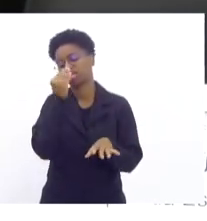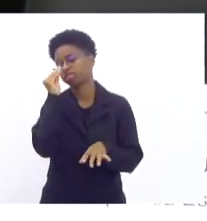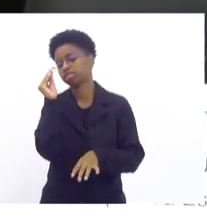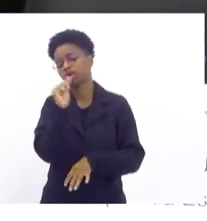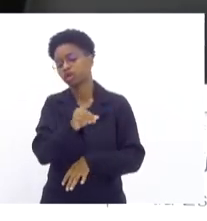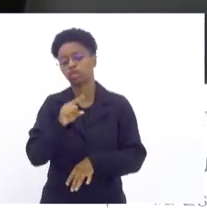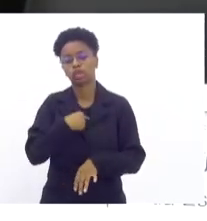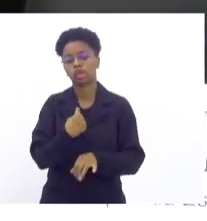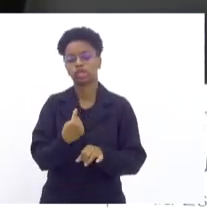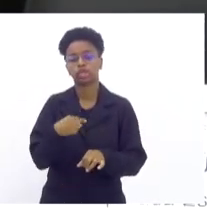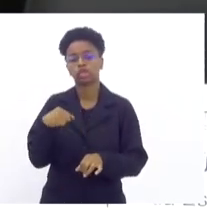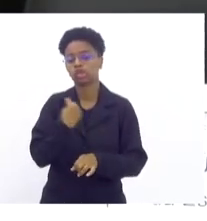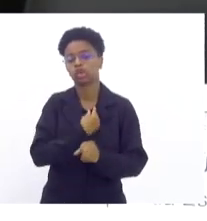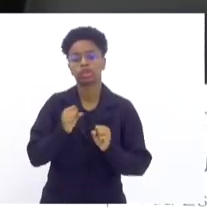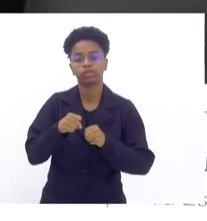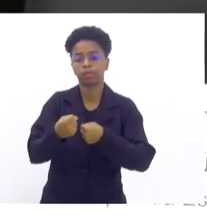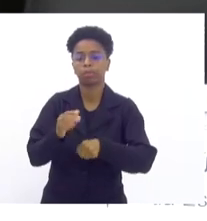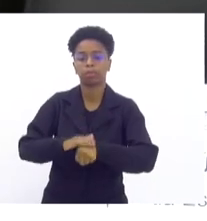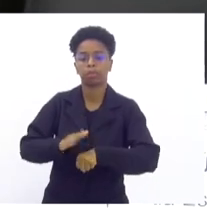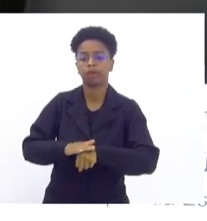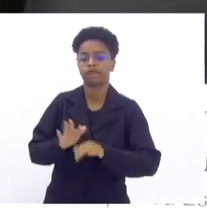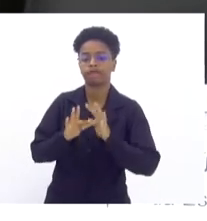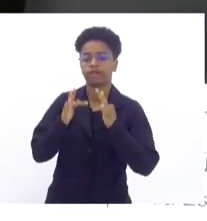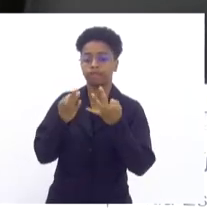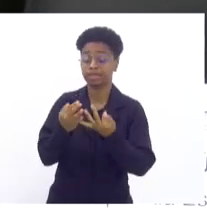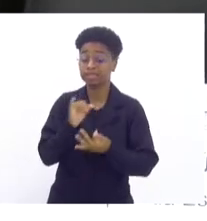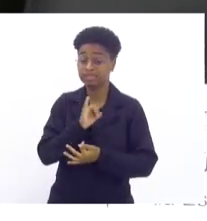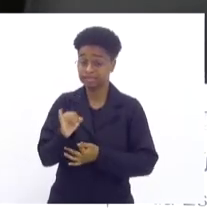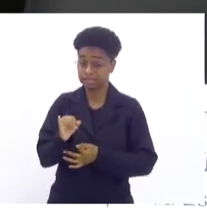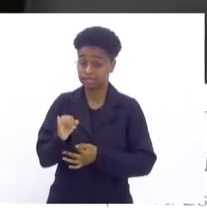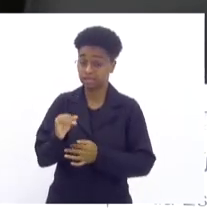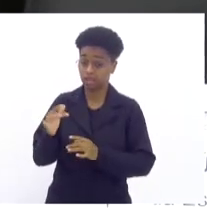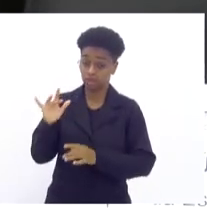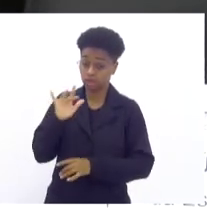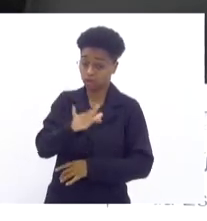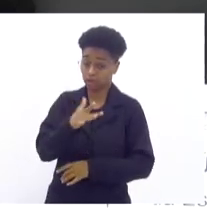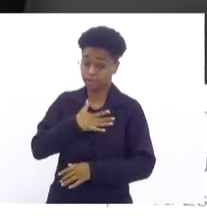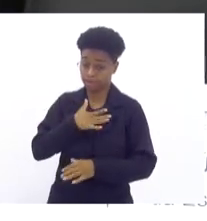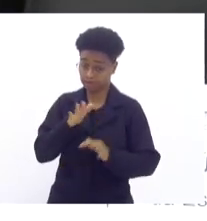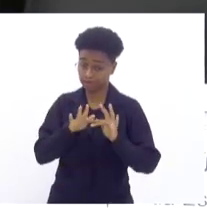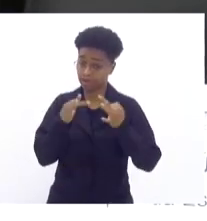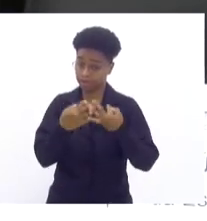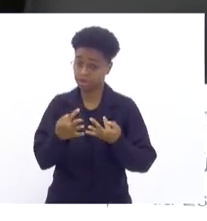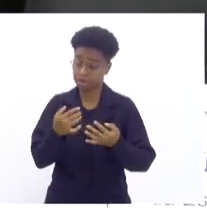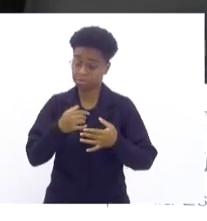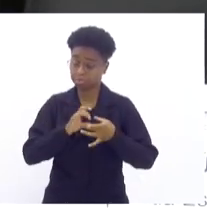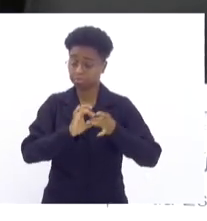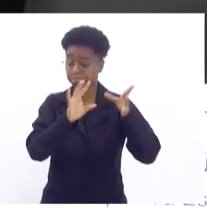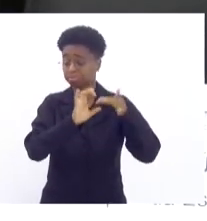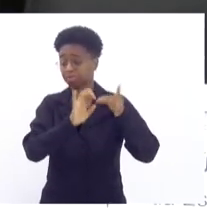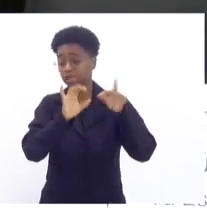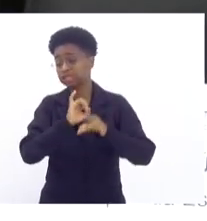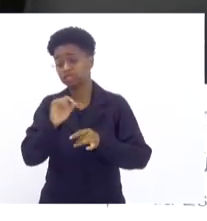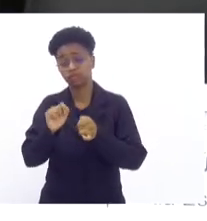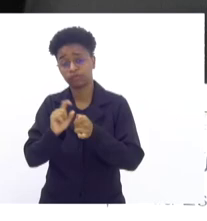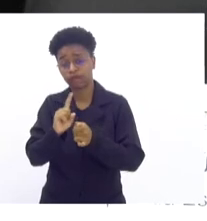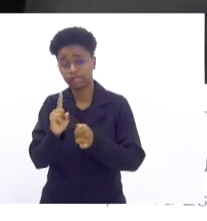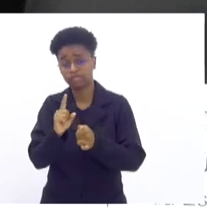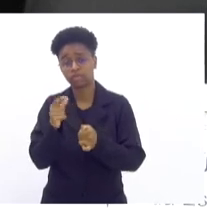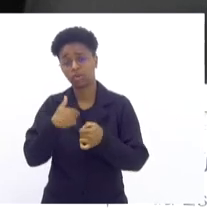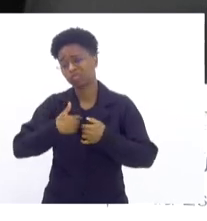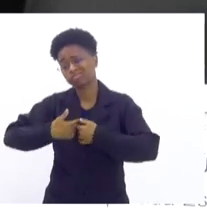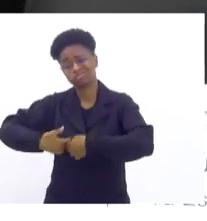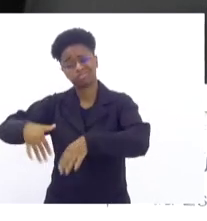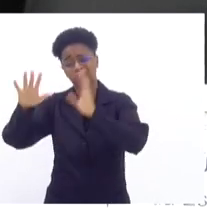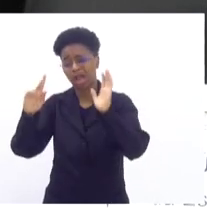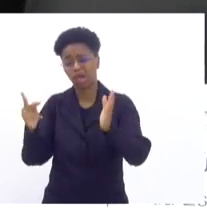defender só as nossas famílias. Se mexer com a minha família eu defendo, se não mexer eu vou deixar isso aí virar o pandemônio como